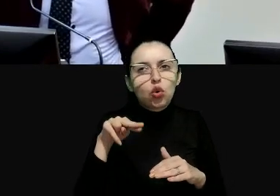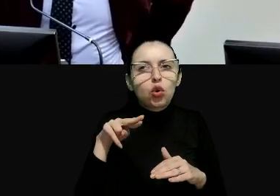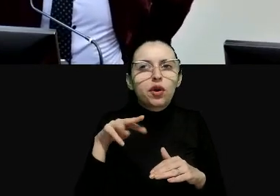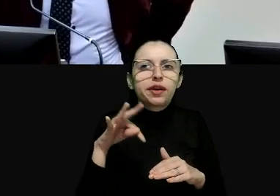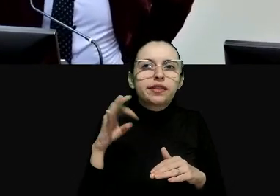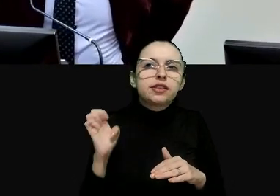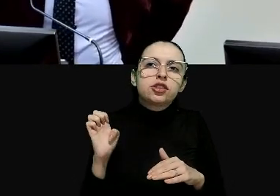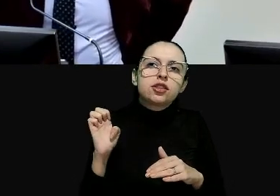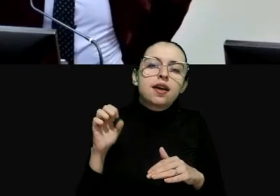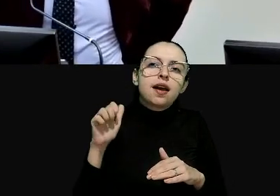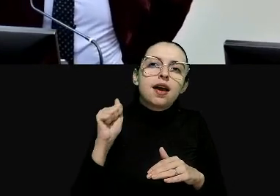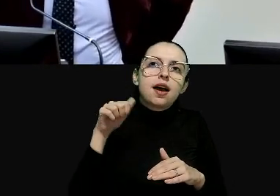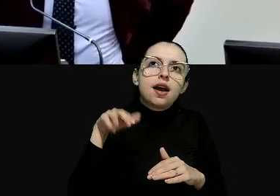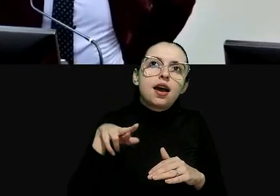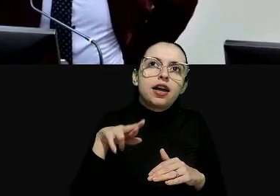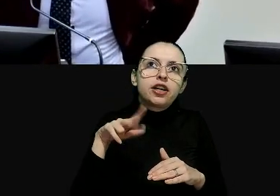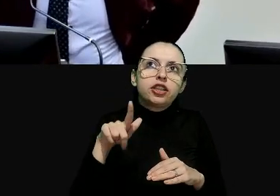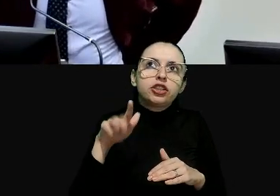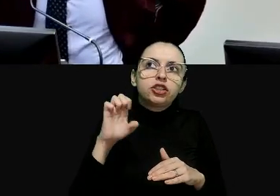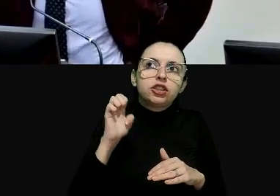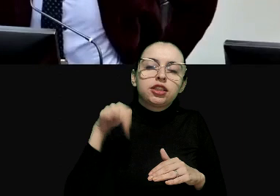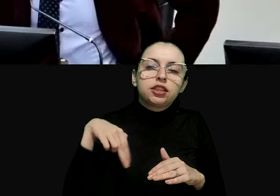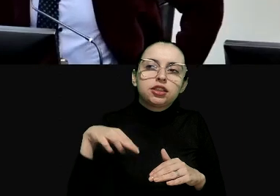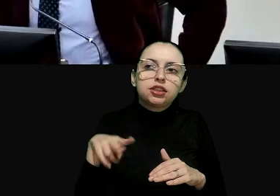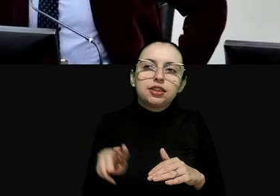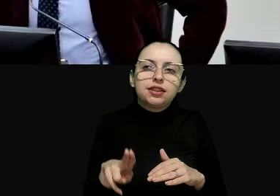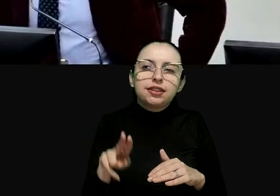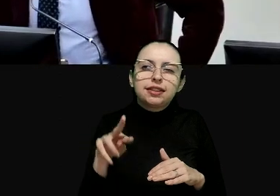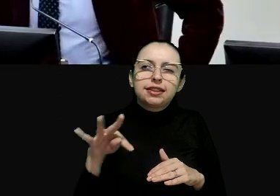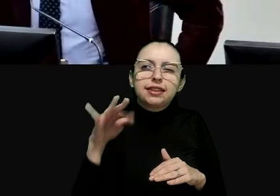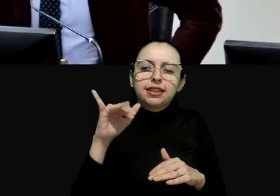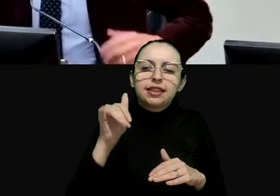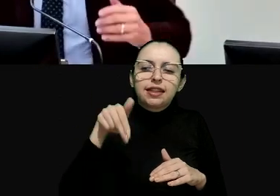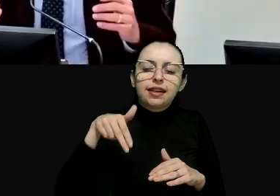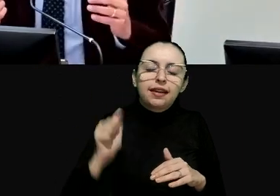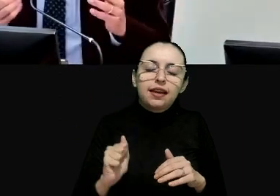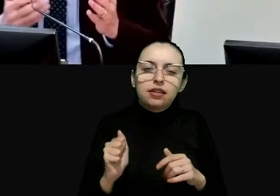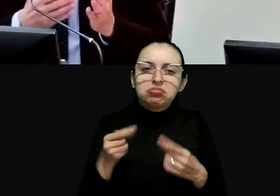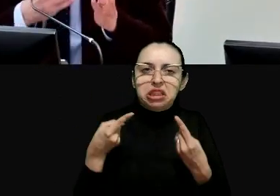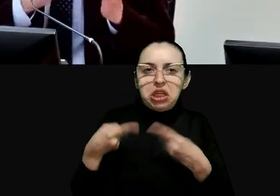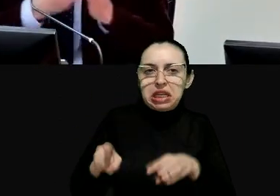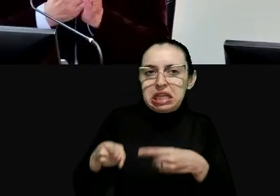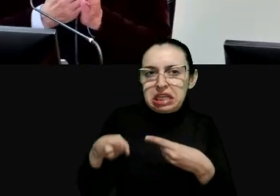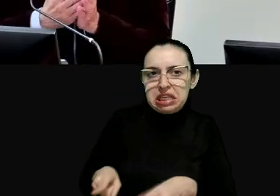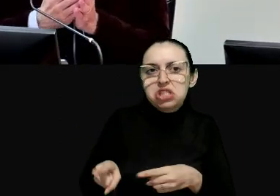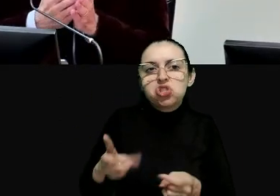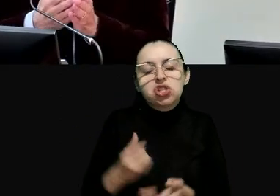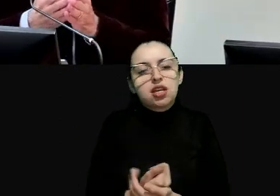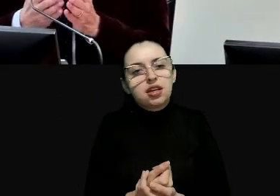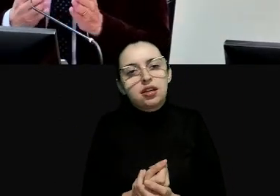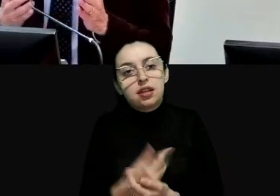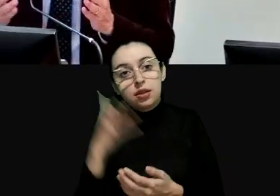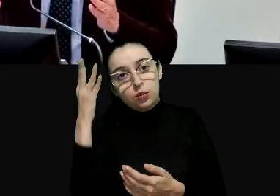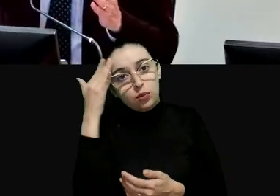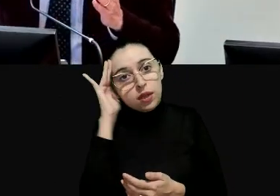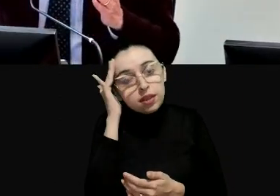argentina com toda a crítica que tinha neste momento entendia